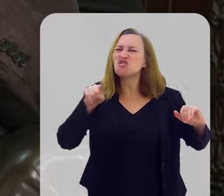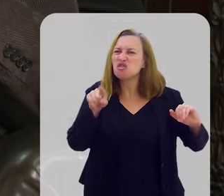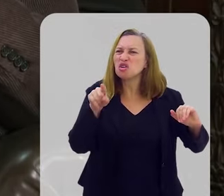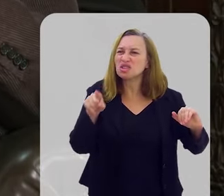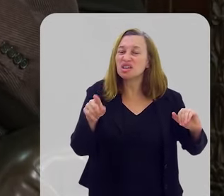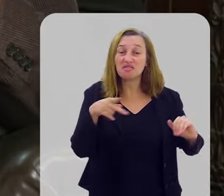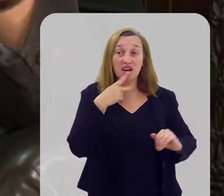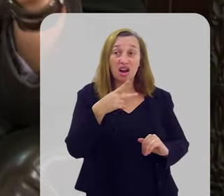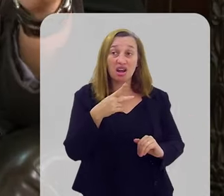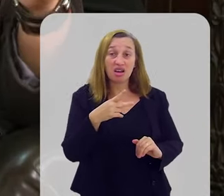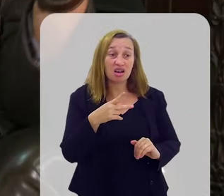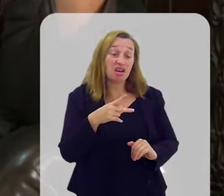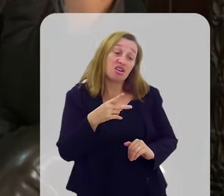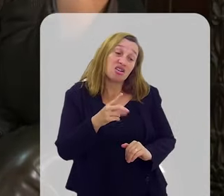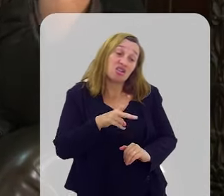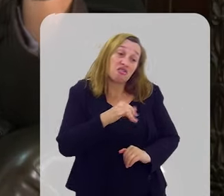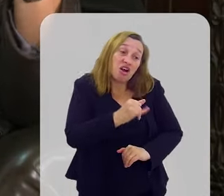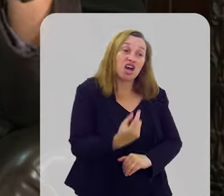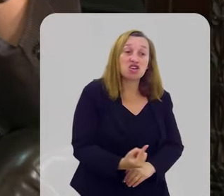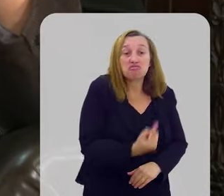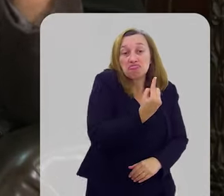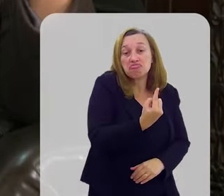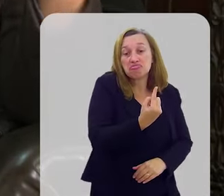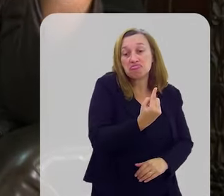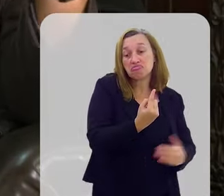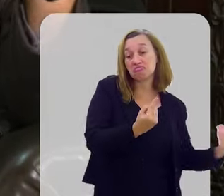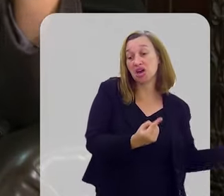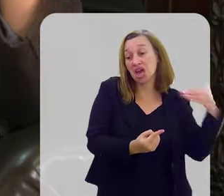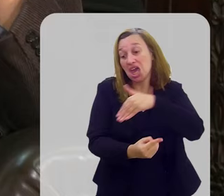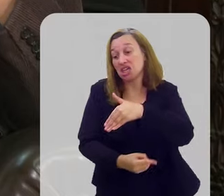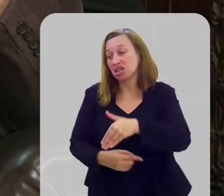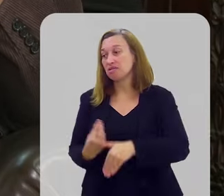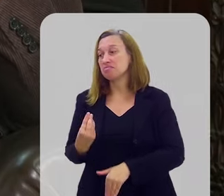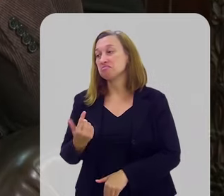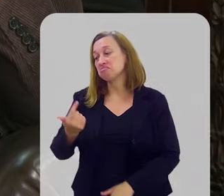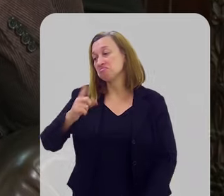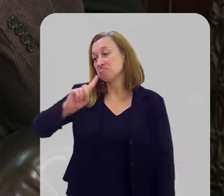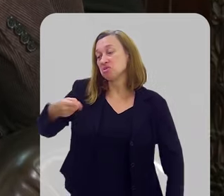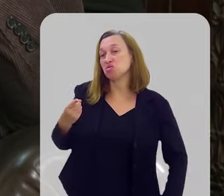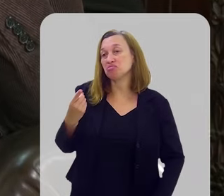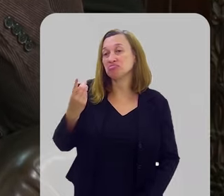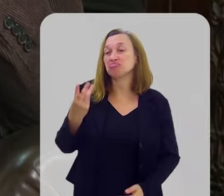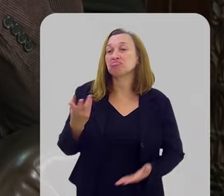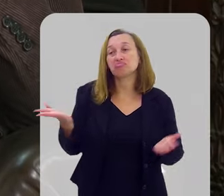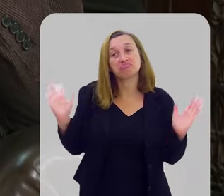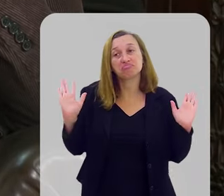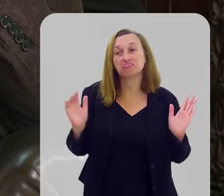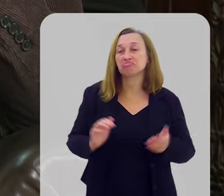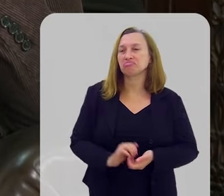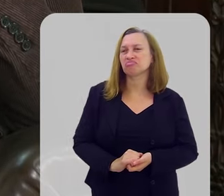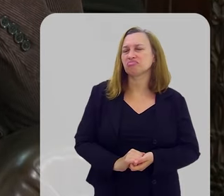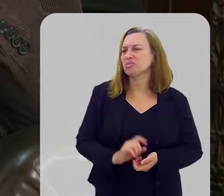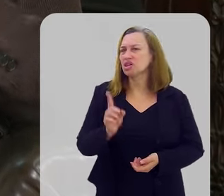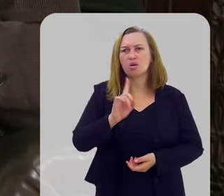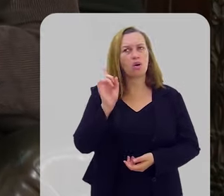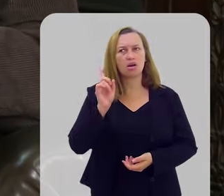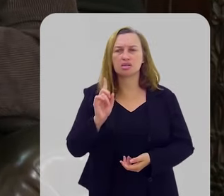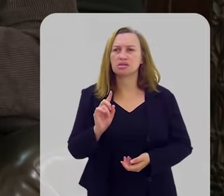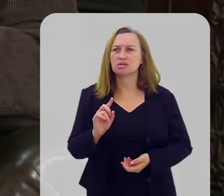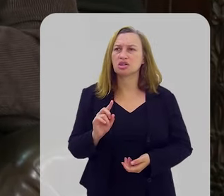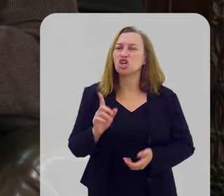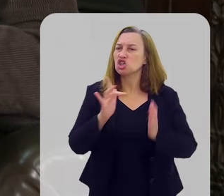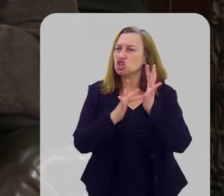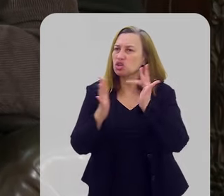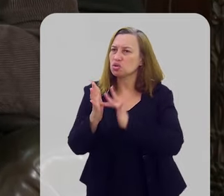E você diz o seguinte, vai um, entra mil. É como omelete. Mas essa não é a verdade. Jesus